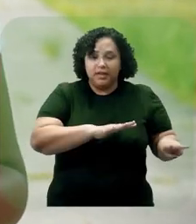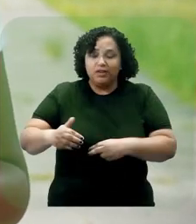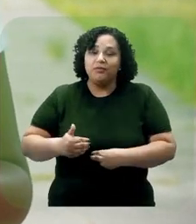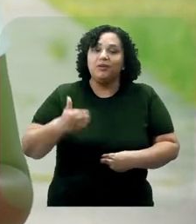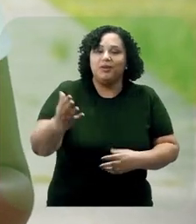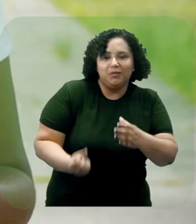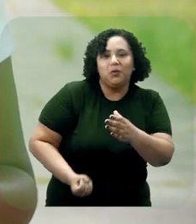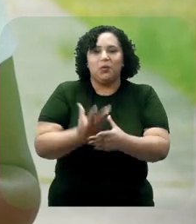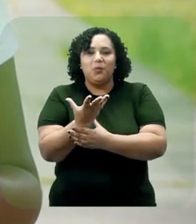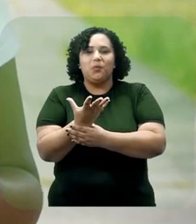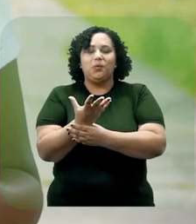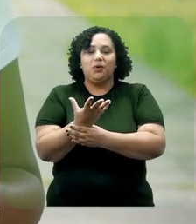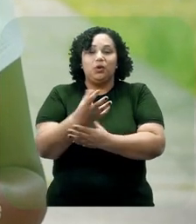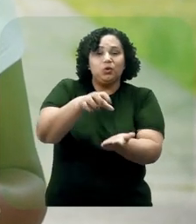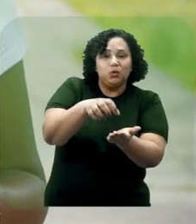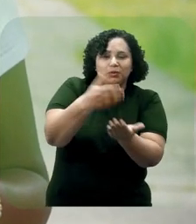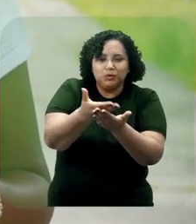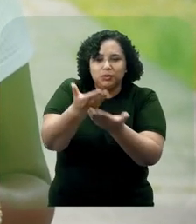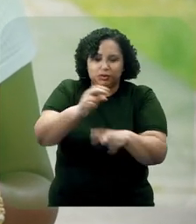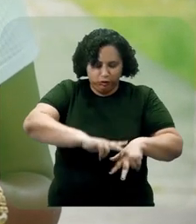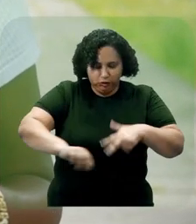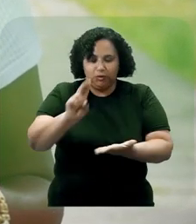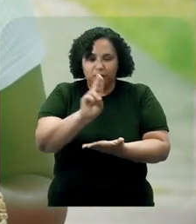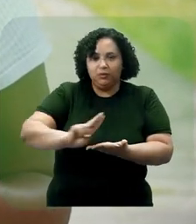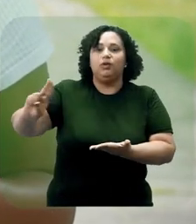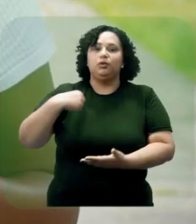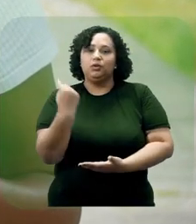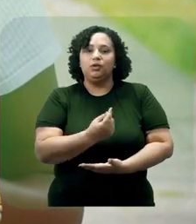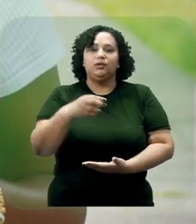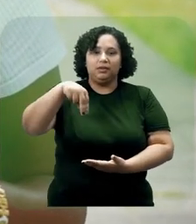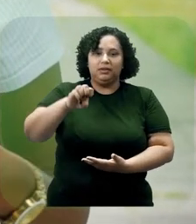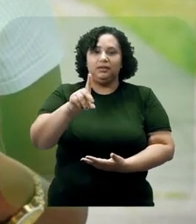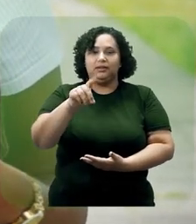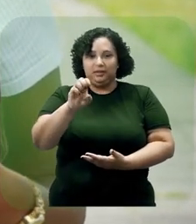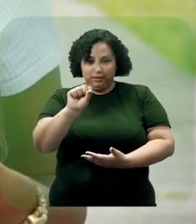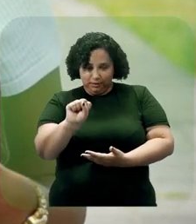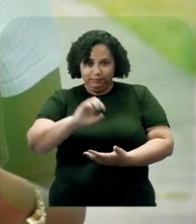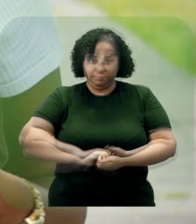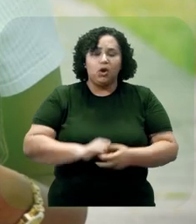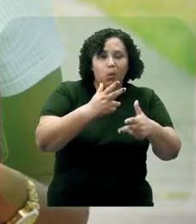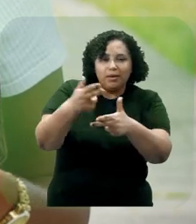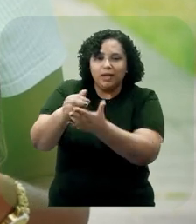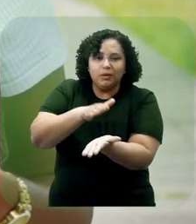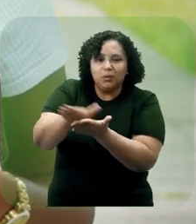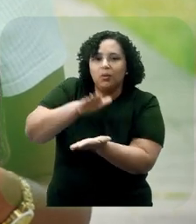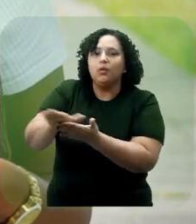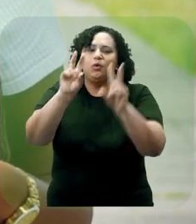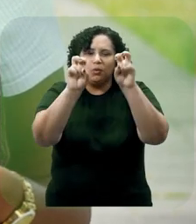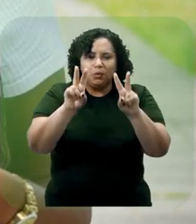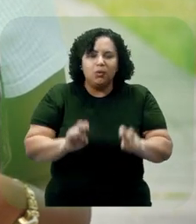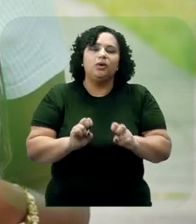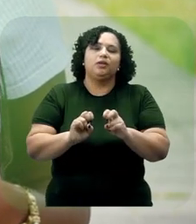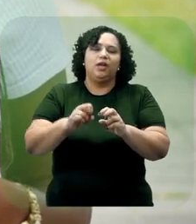semanas, lançaremos, por meio dos núcleos de estudos de gênero e diversidade, os nossos NEGEDs, uma série de publicações que abordarão as questões